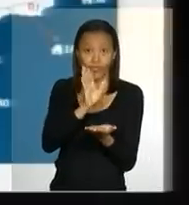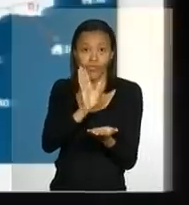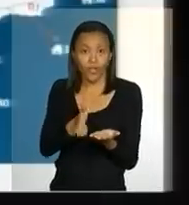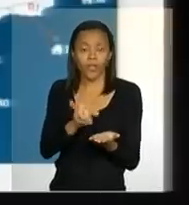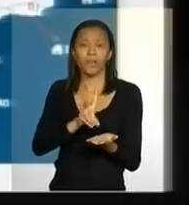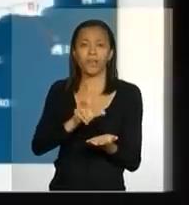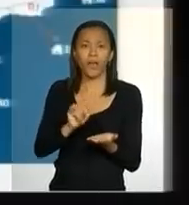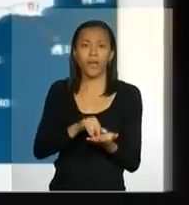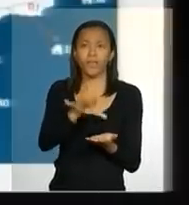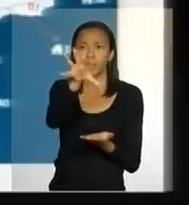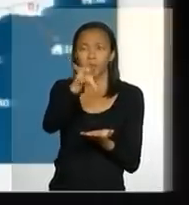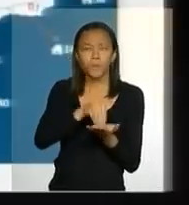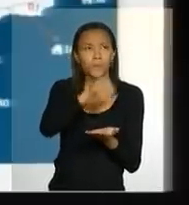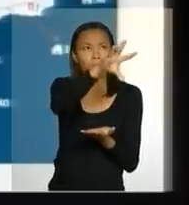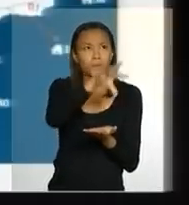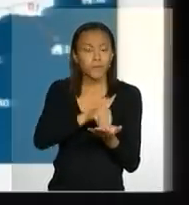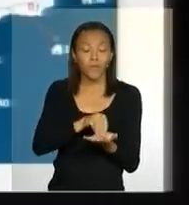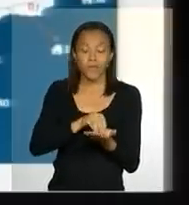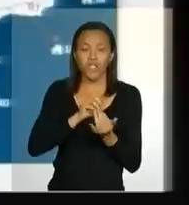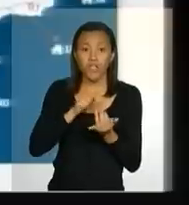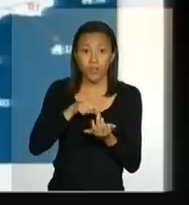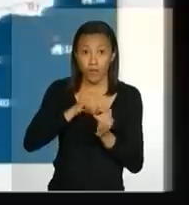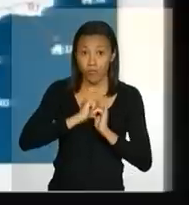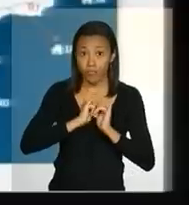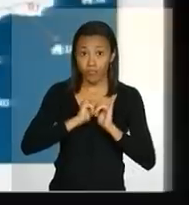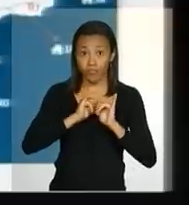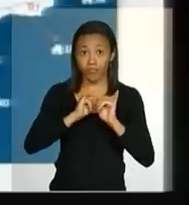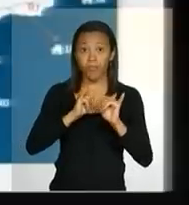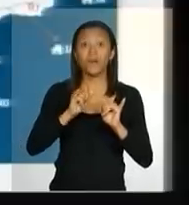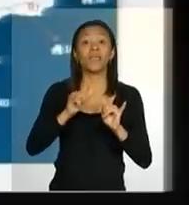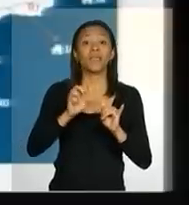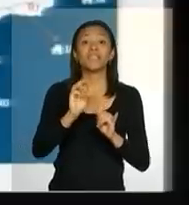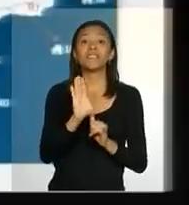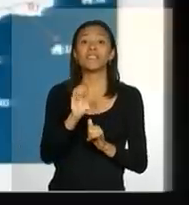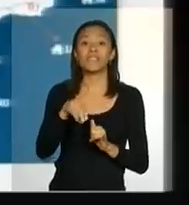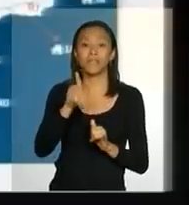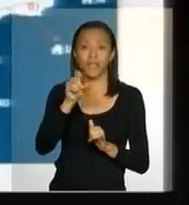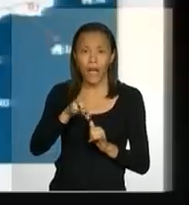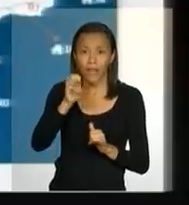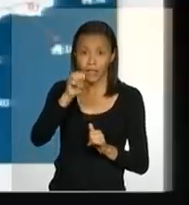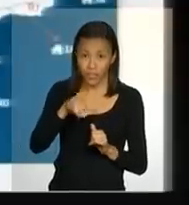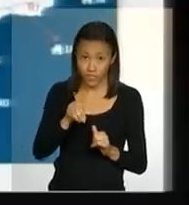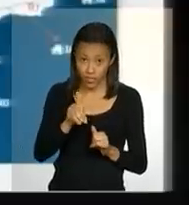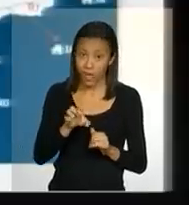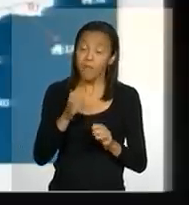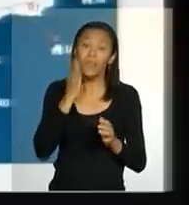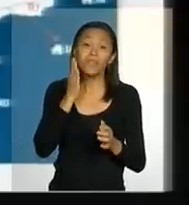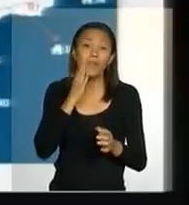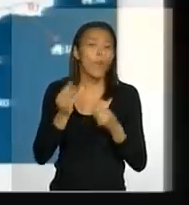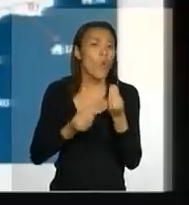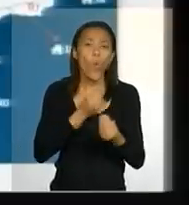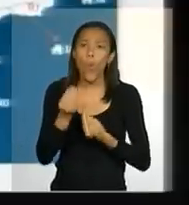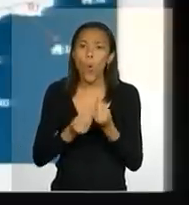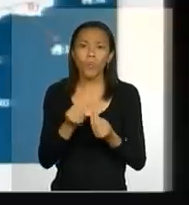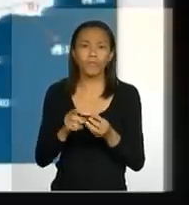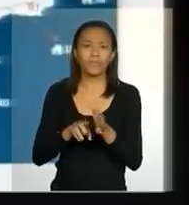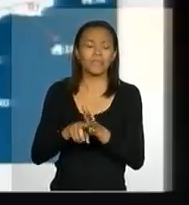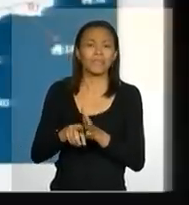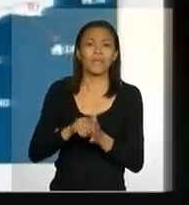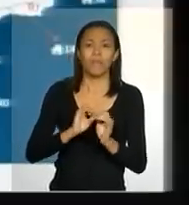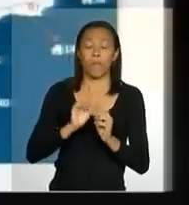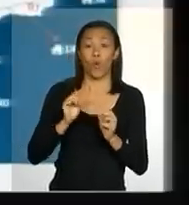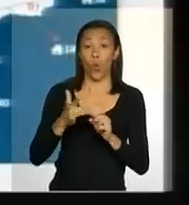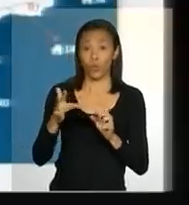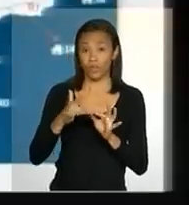emitidos boletins de alerta para o Senado e para trabalhar em articulação com as defesas civis dos respectivos